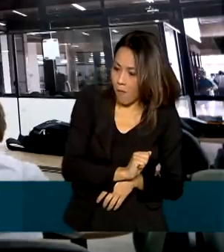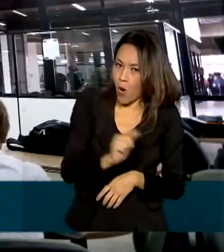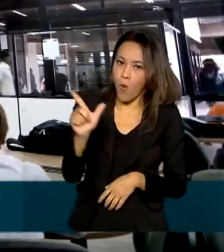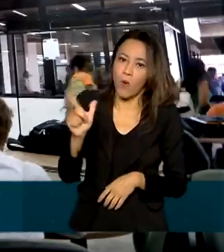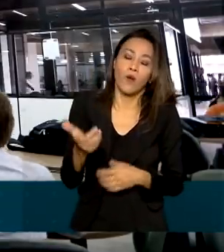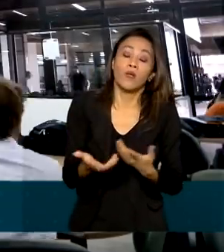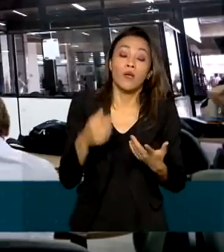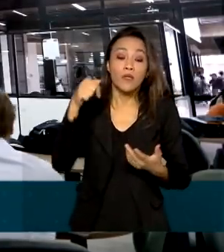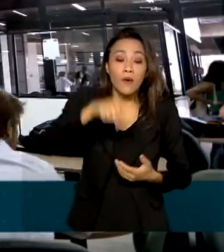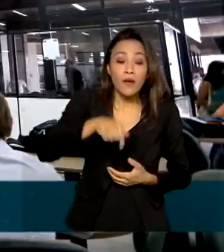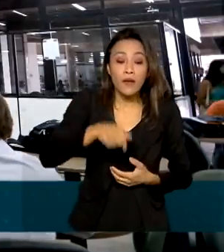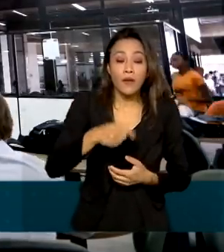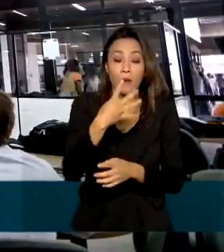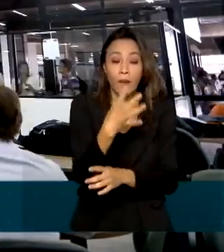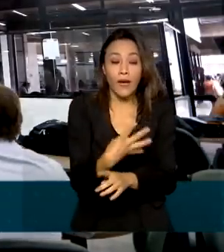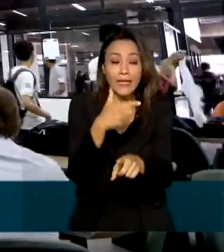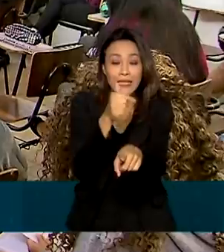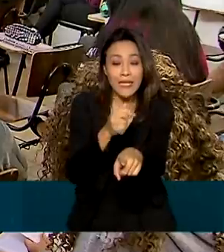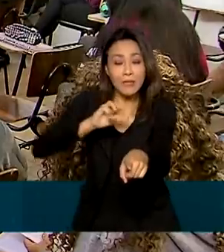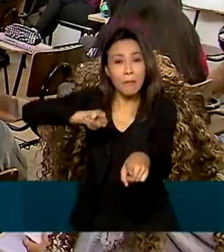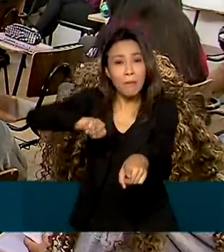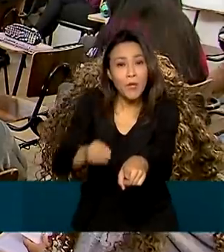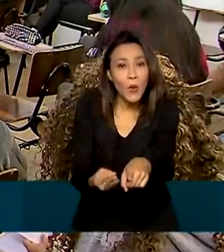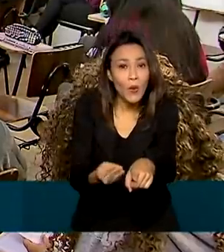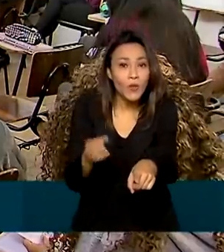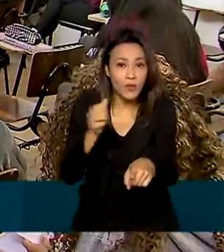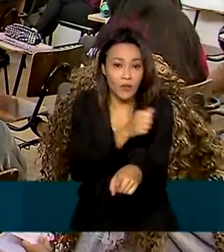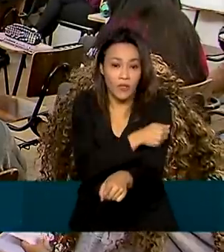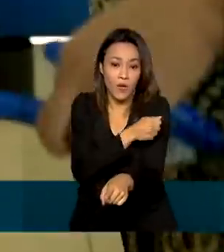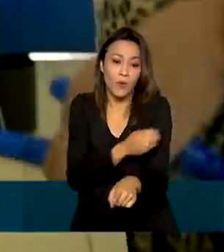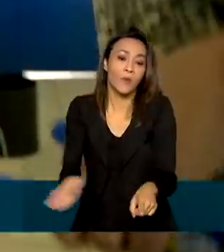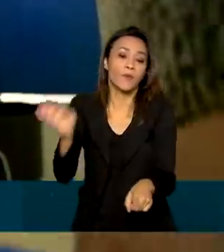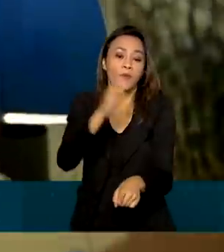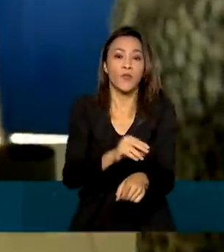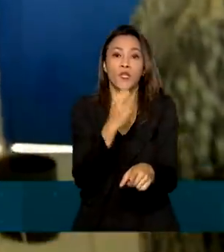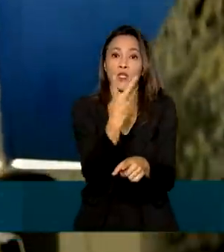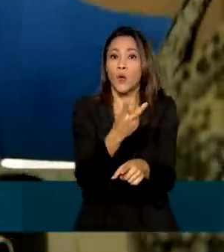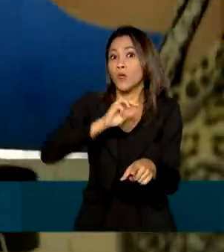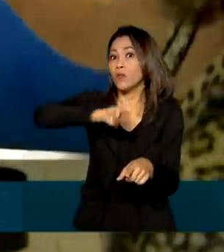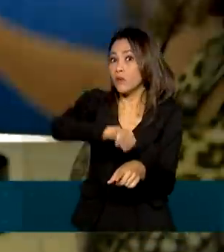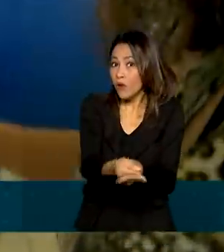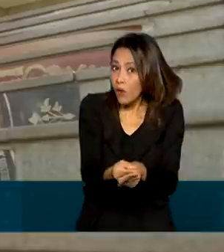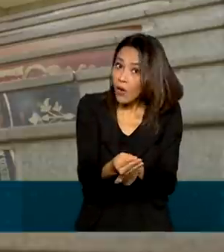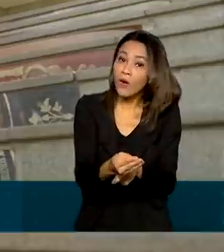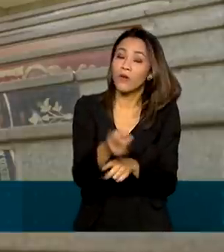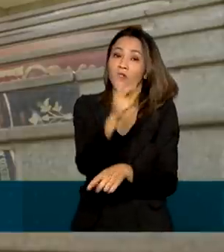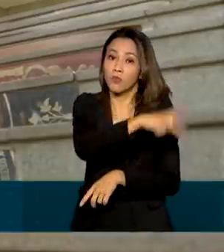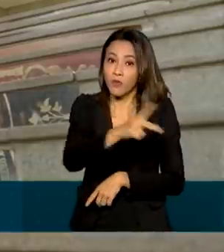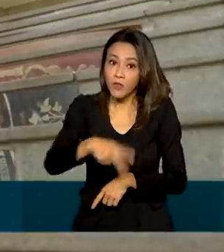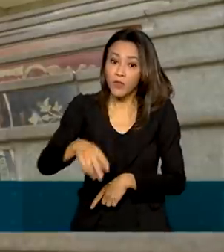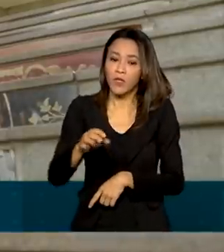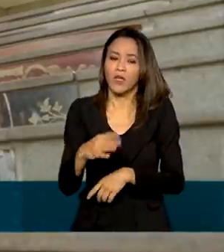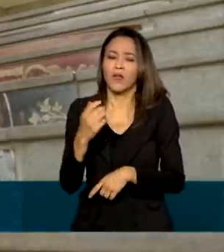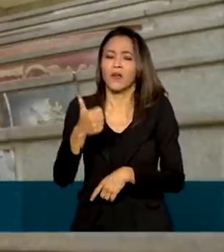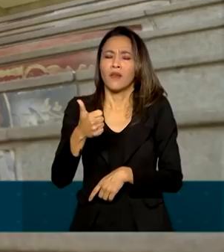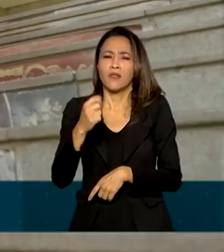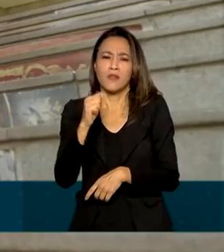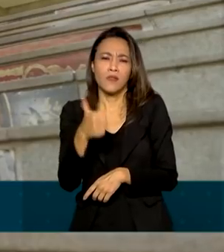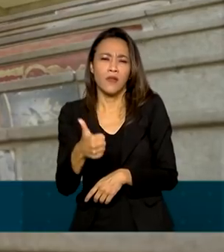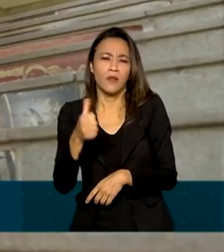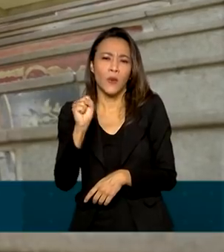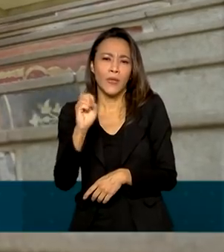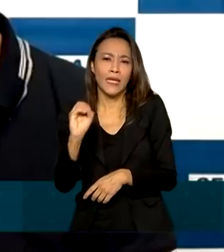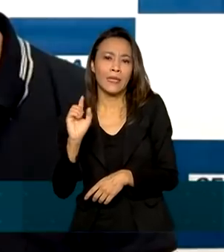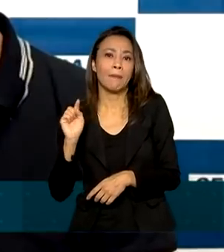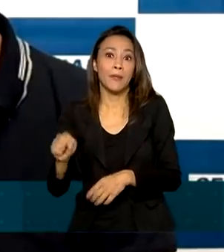são mais de 47 milhões de alunos e 2 milhões de professores em quase 180 mil escolas. Hora de se